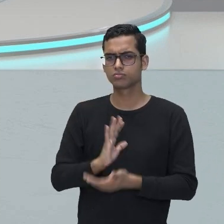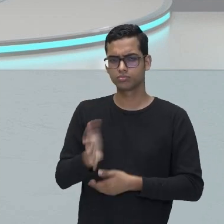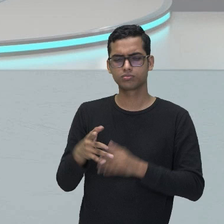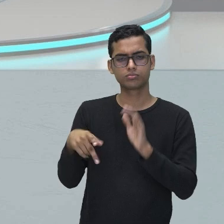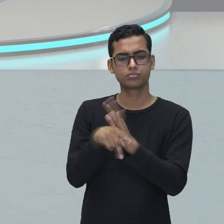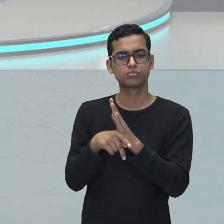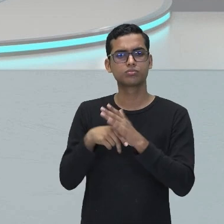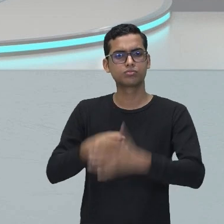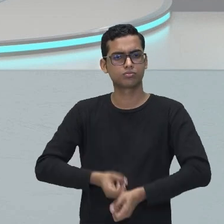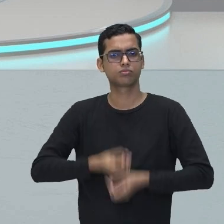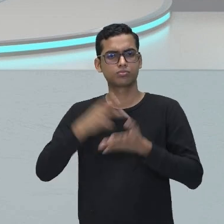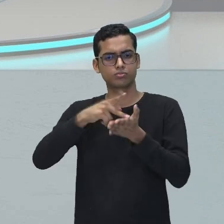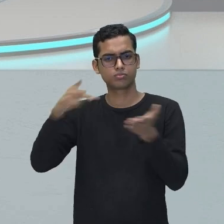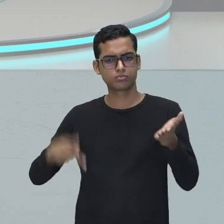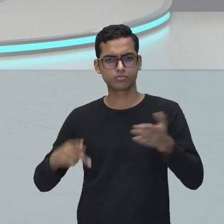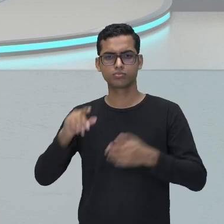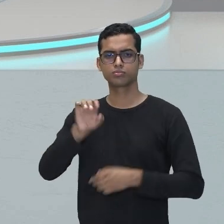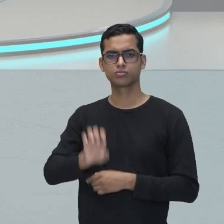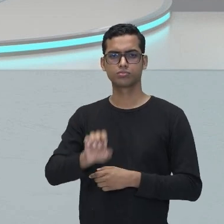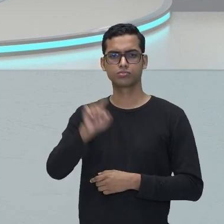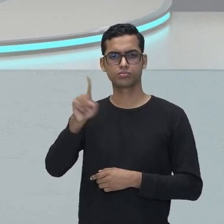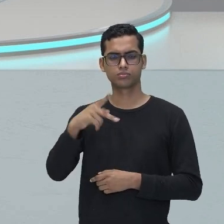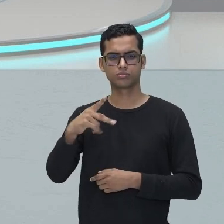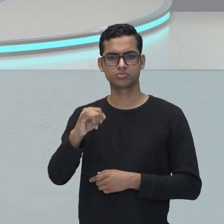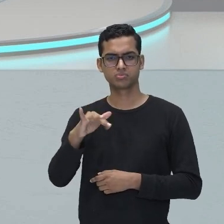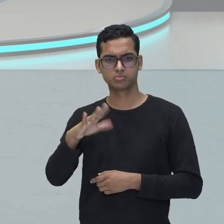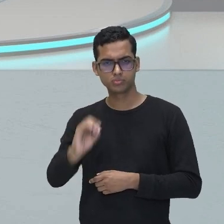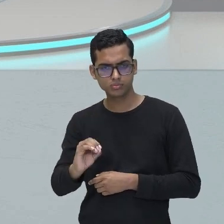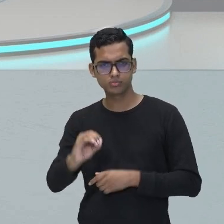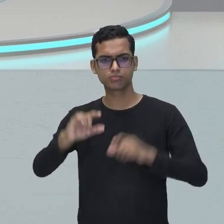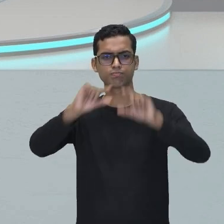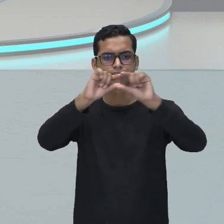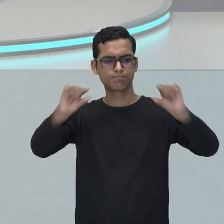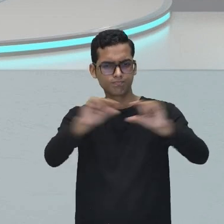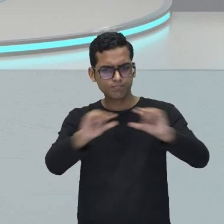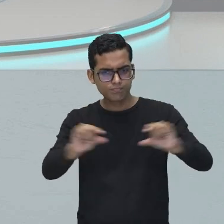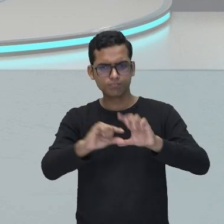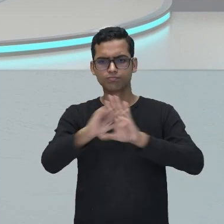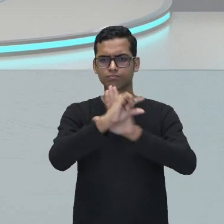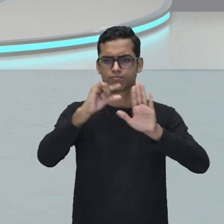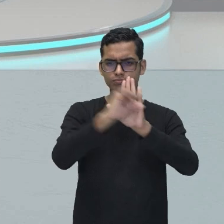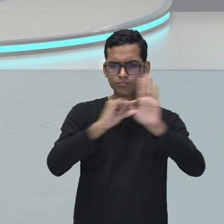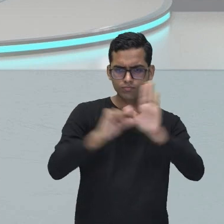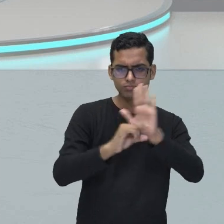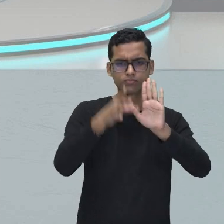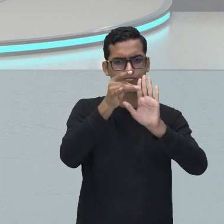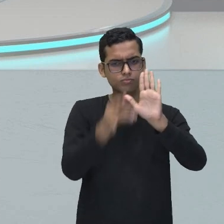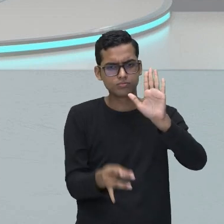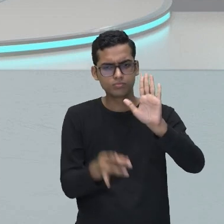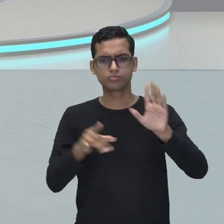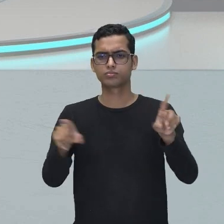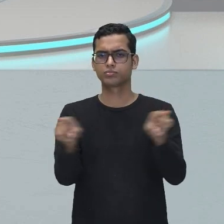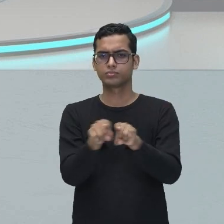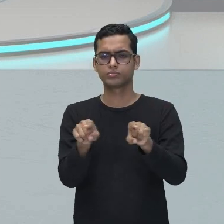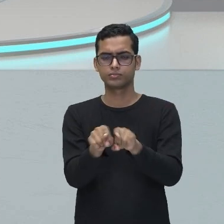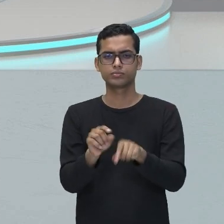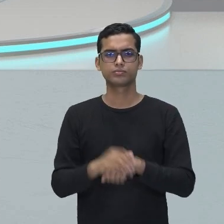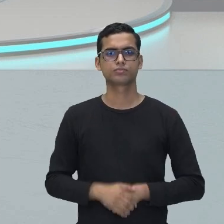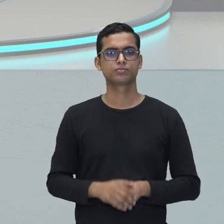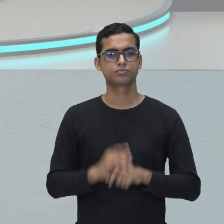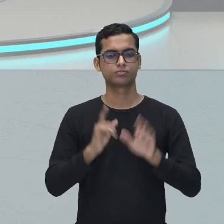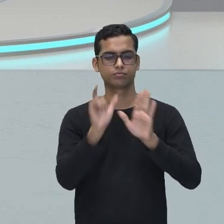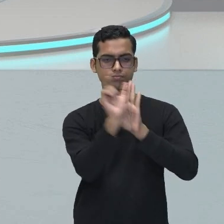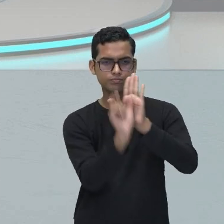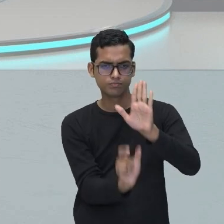um poema escrito em versos, muito trabalhado, muito rebuscado, sílabas